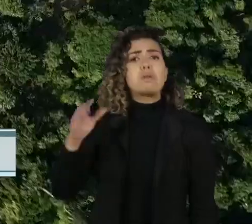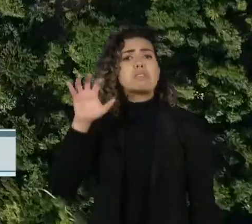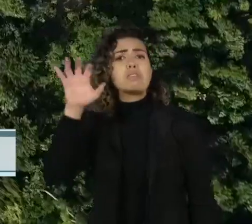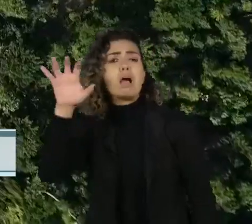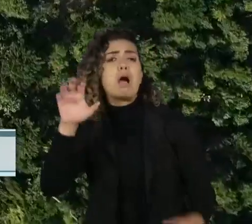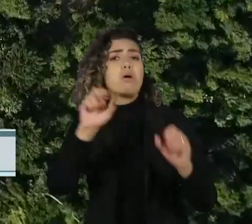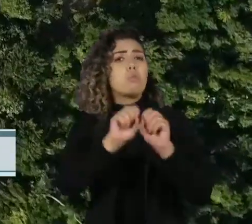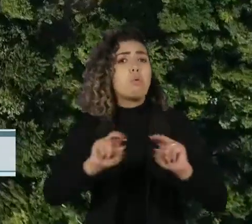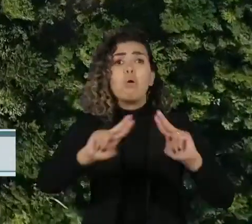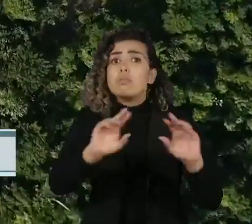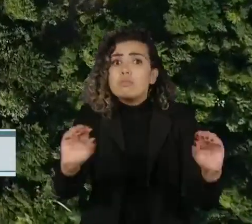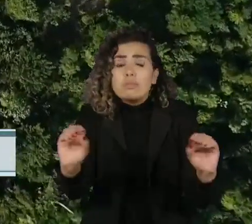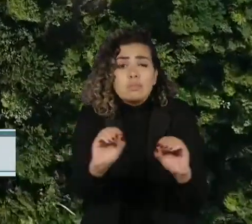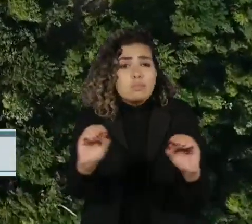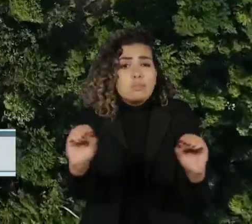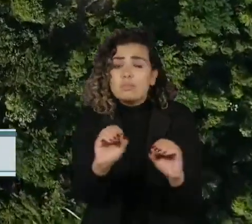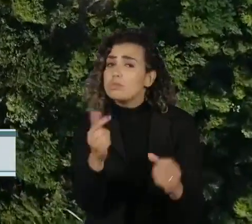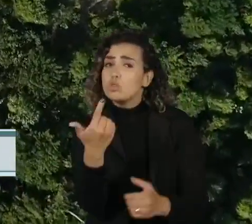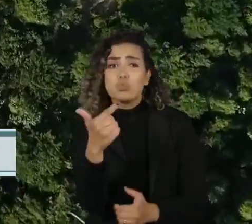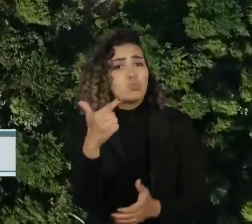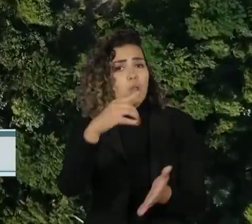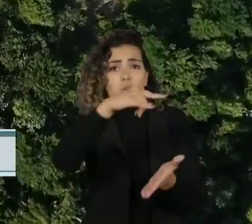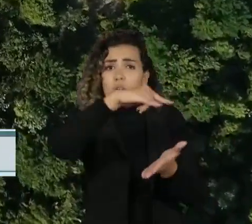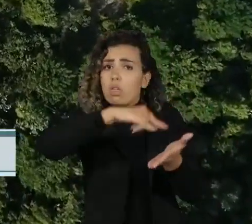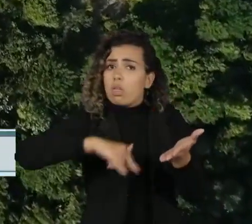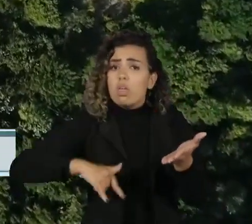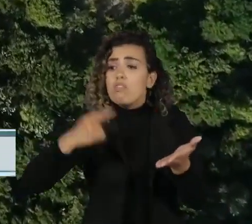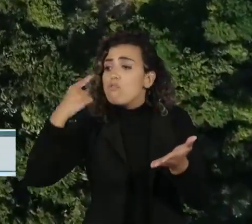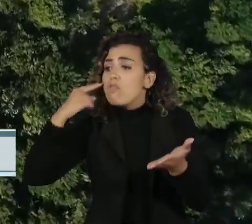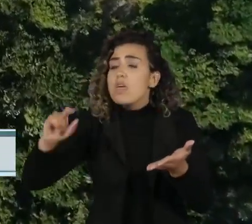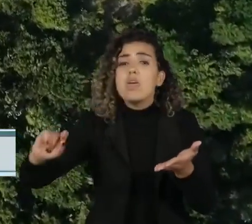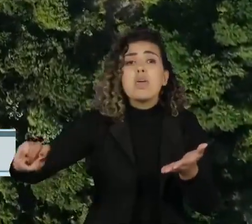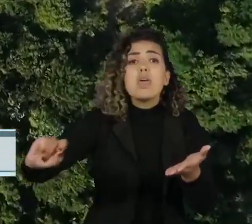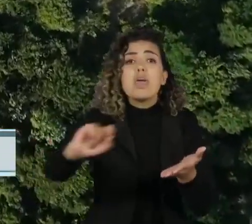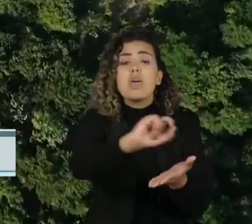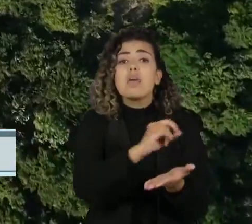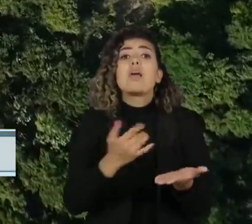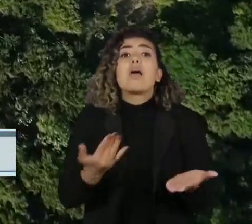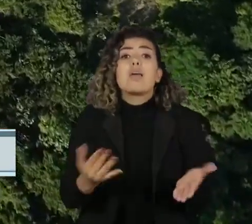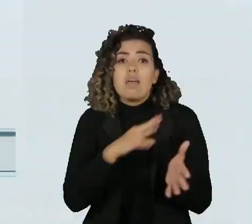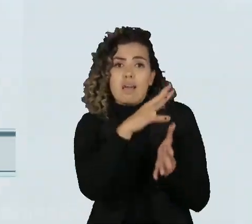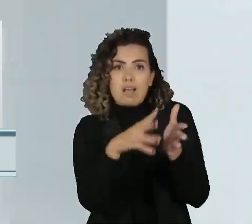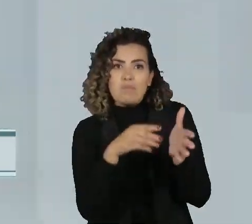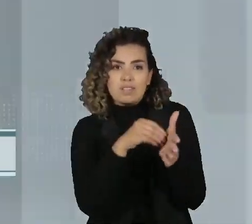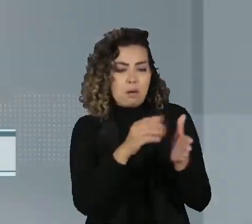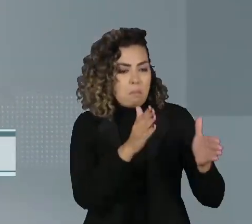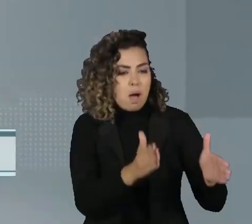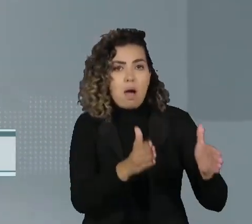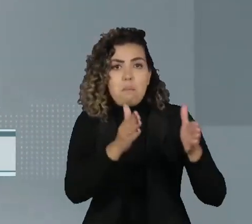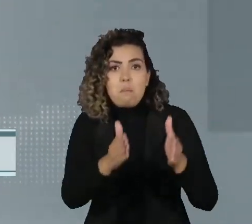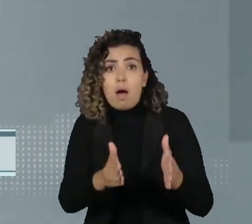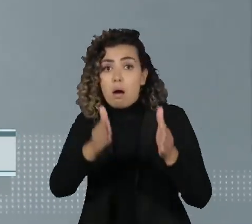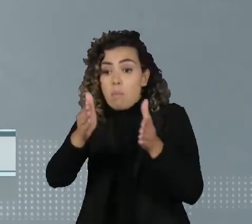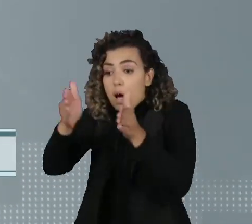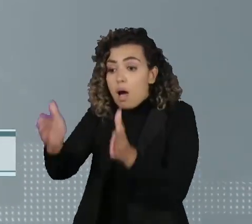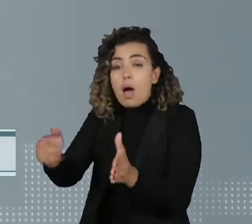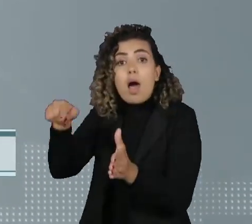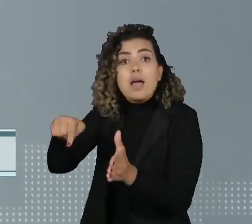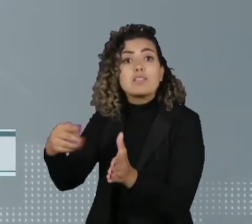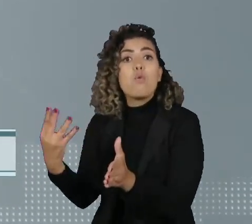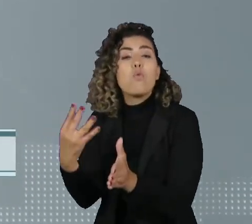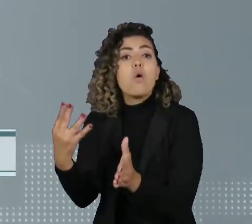contam com documentos de titularidade sobre uma quarta parte da Amazônia. O levantamento sobre o